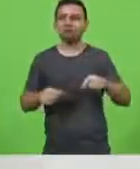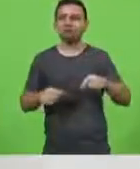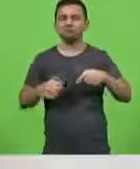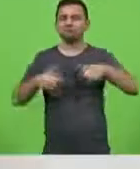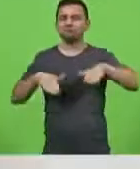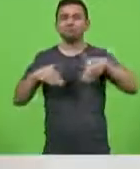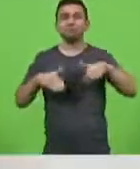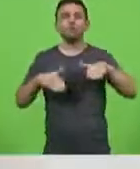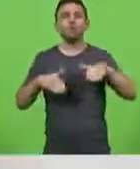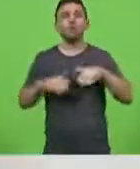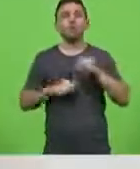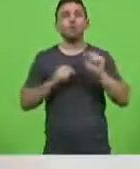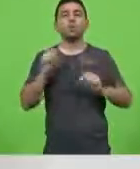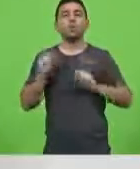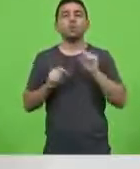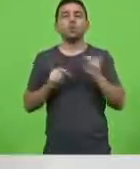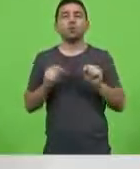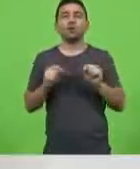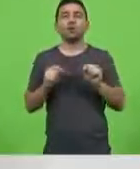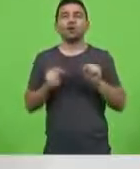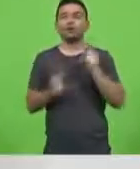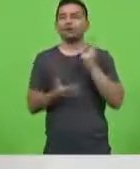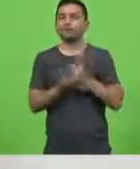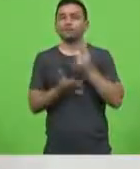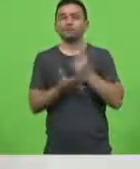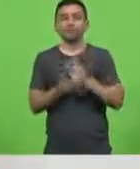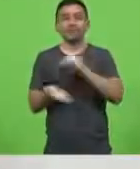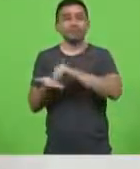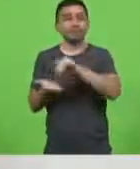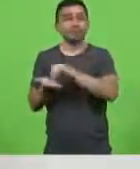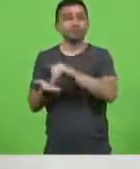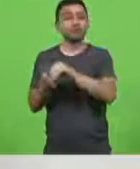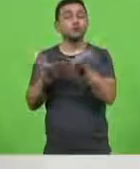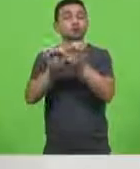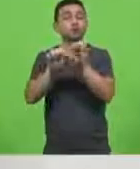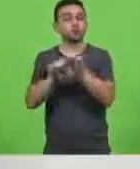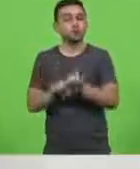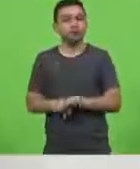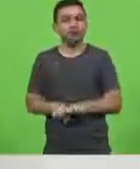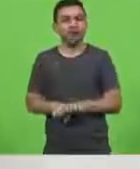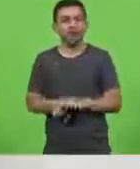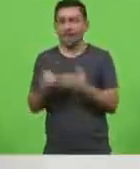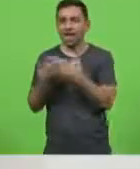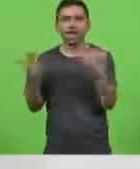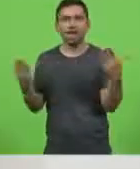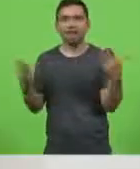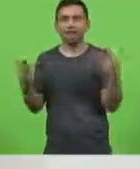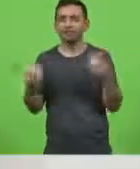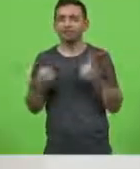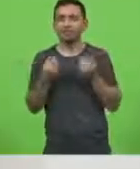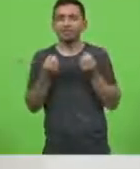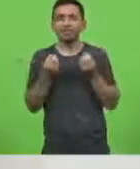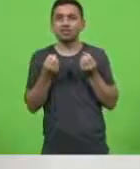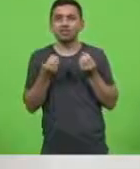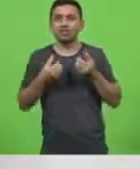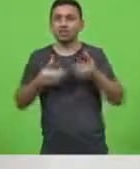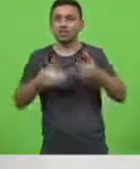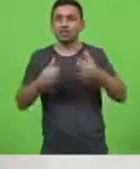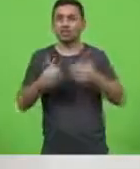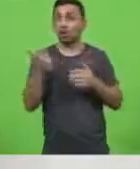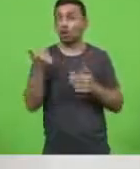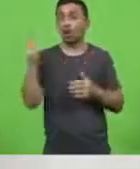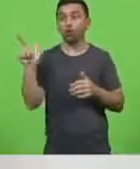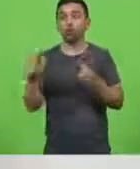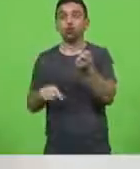ainda ainda a nossa Secretaria de Infraestrutura não permite que novas empresas entrem é isso mesmo